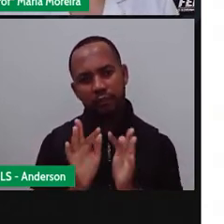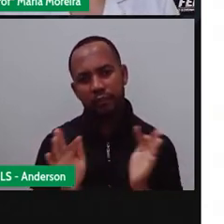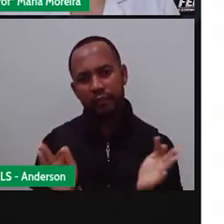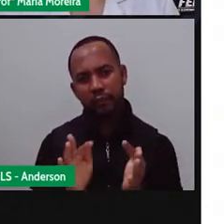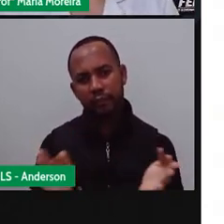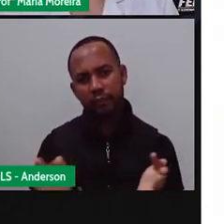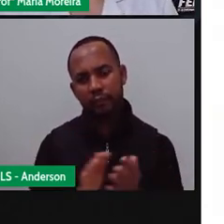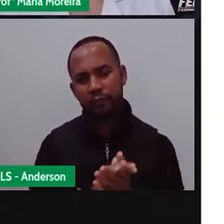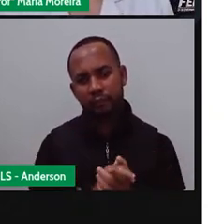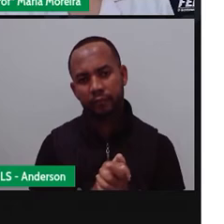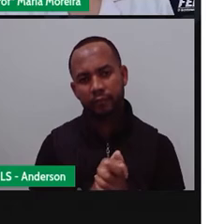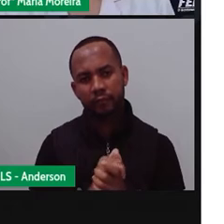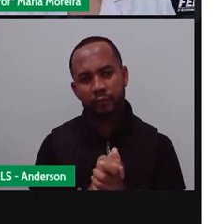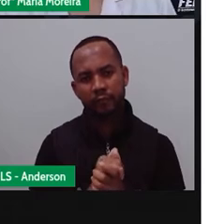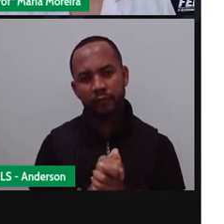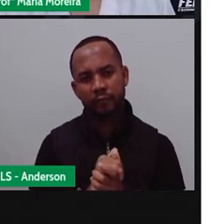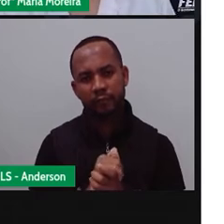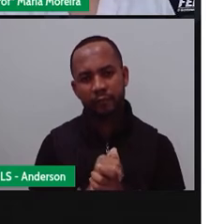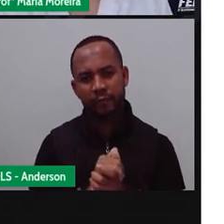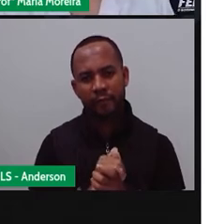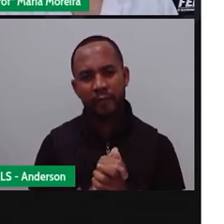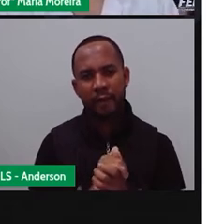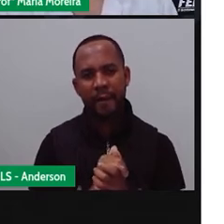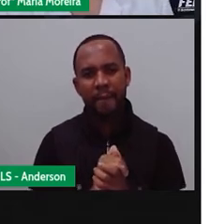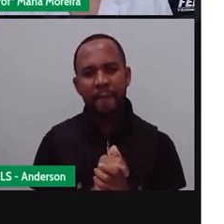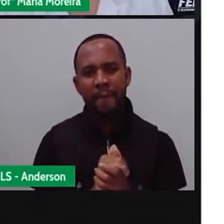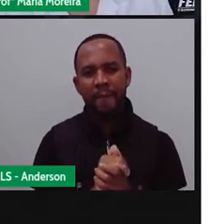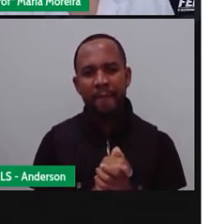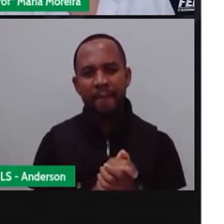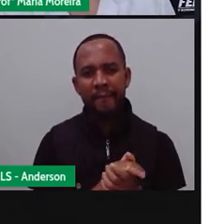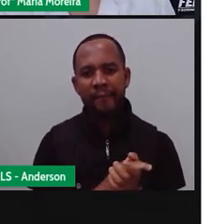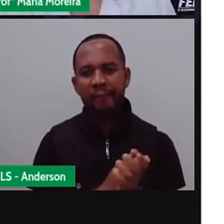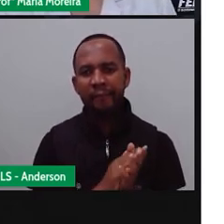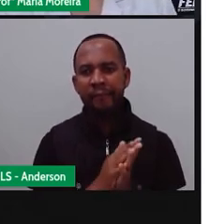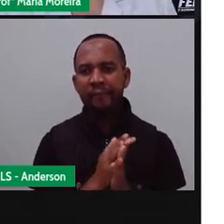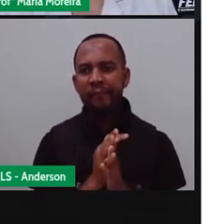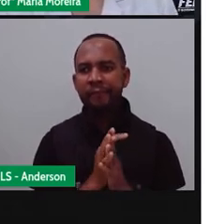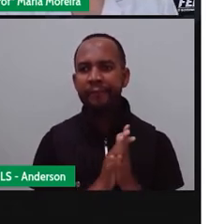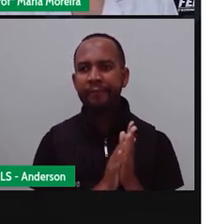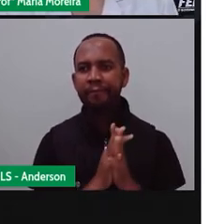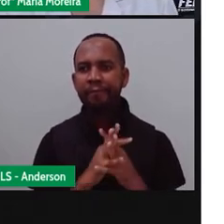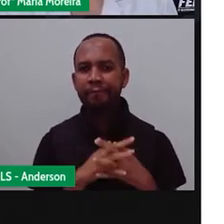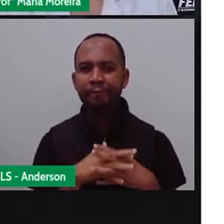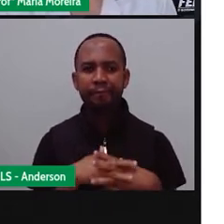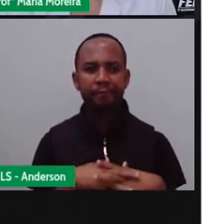Que são essas cores de tons de cinza e marrom. Neutras, nude, tudo isso aí.